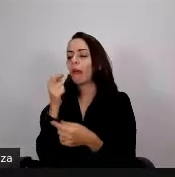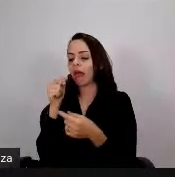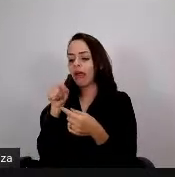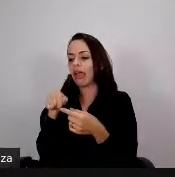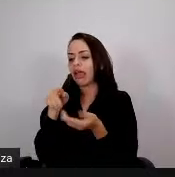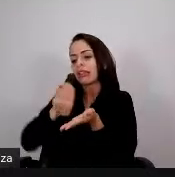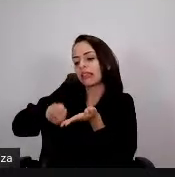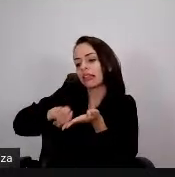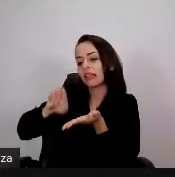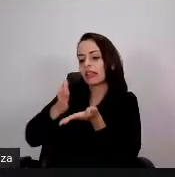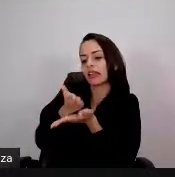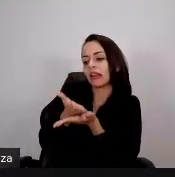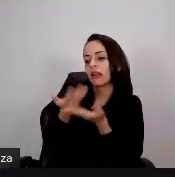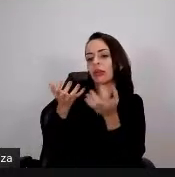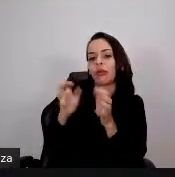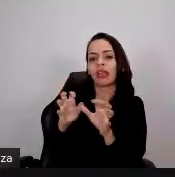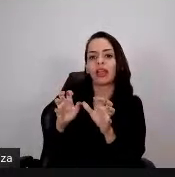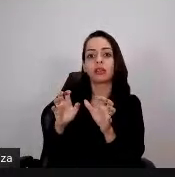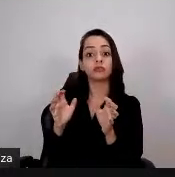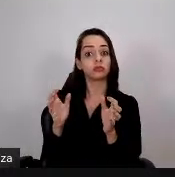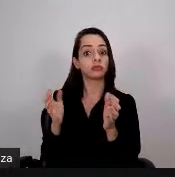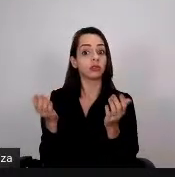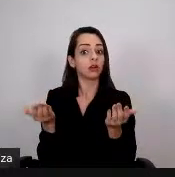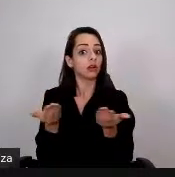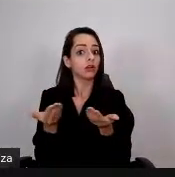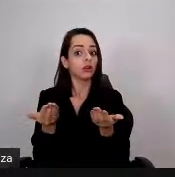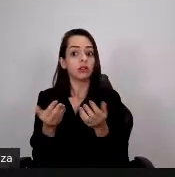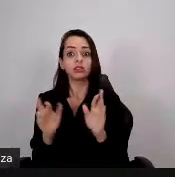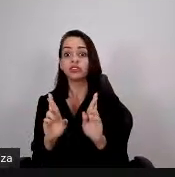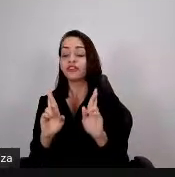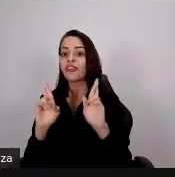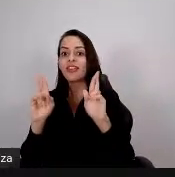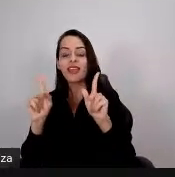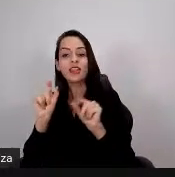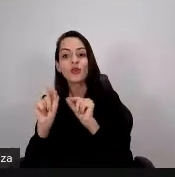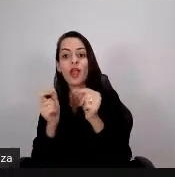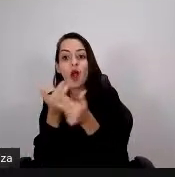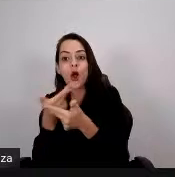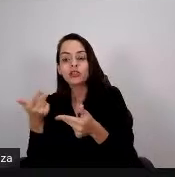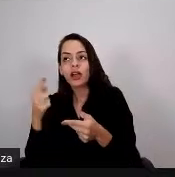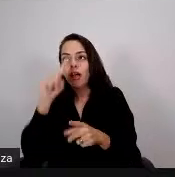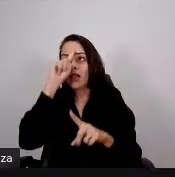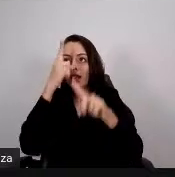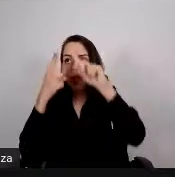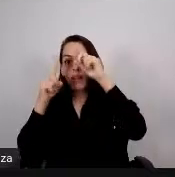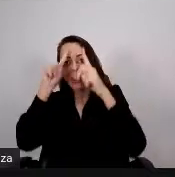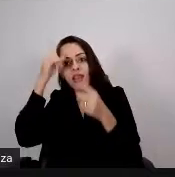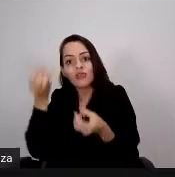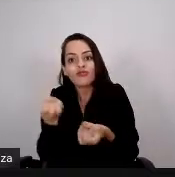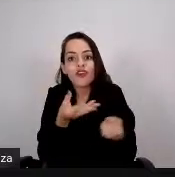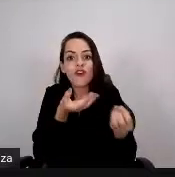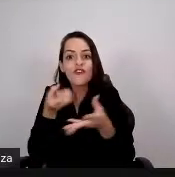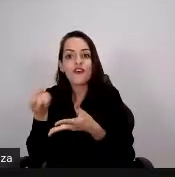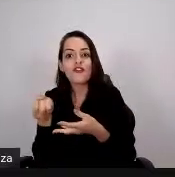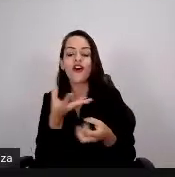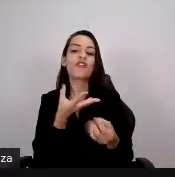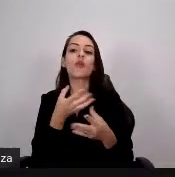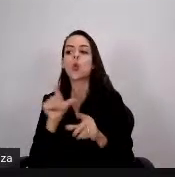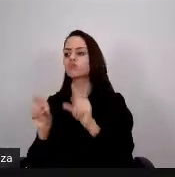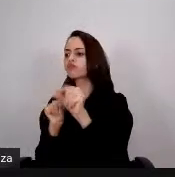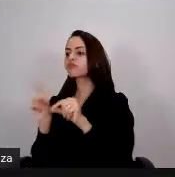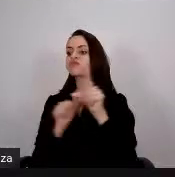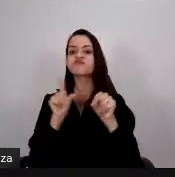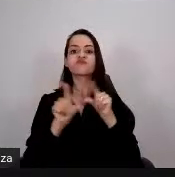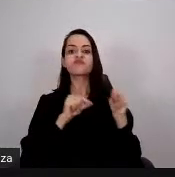é acostumada a um nível de customização extremamente elevado, né, é uma geração que é acostumada a fazer muitas escolhas e essa